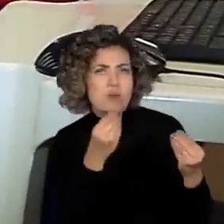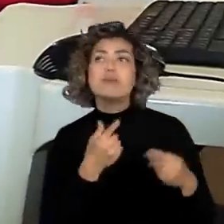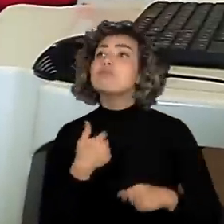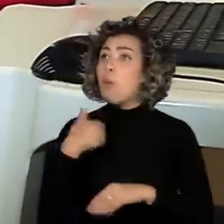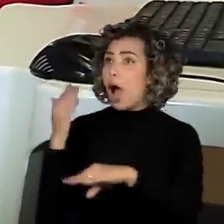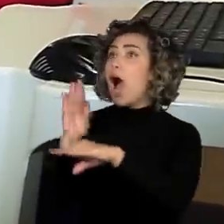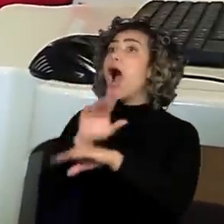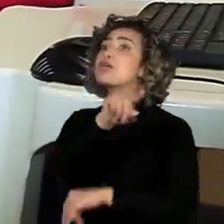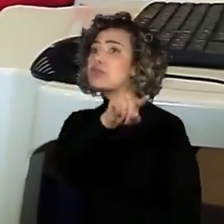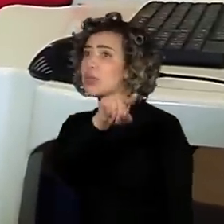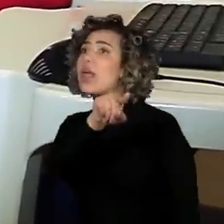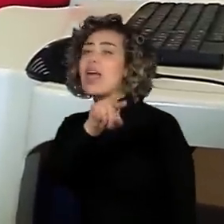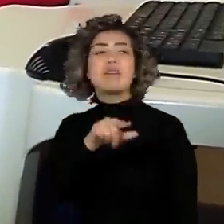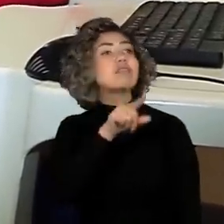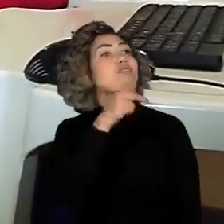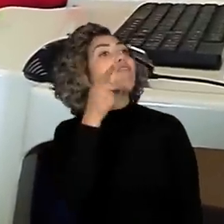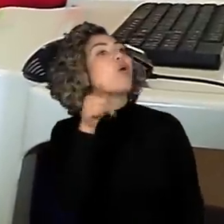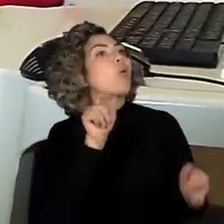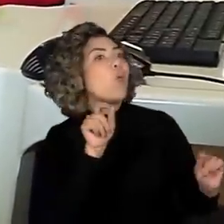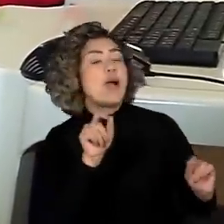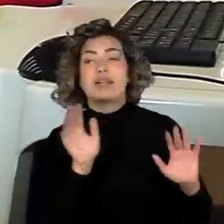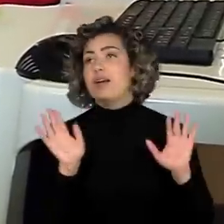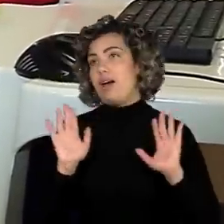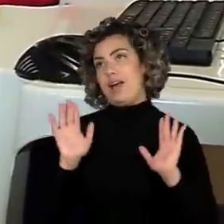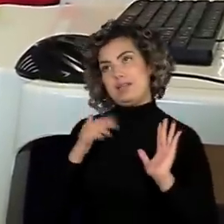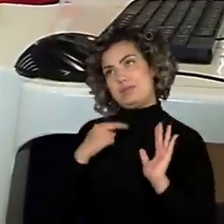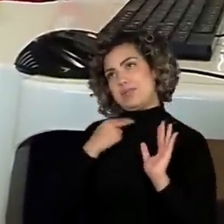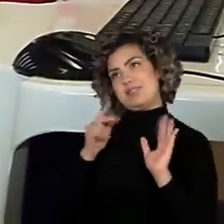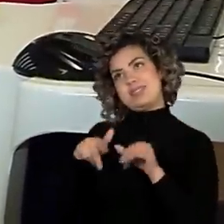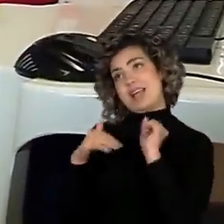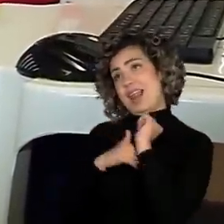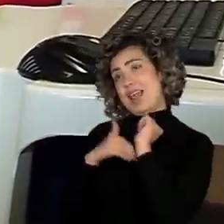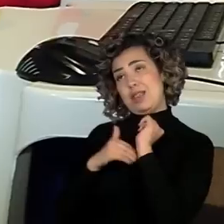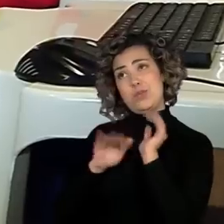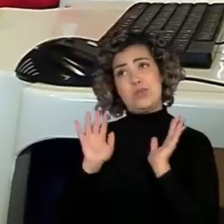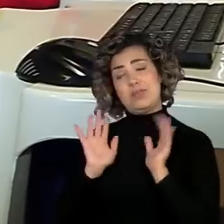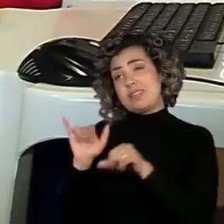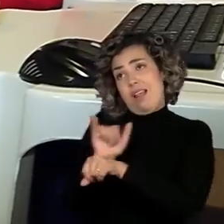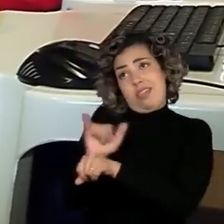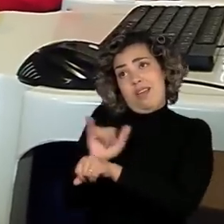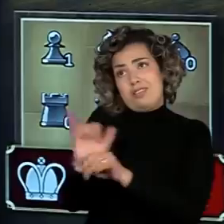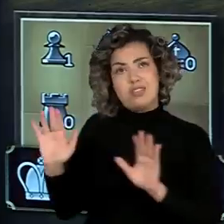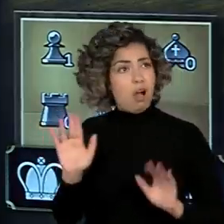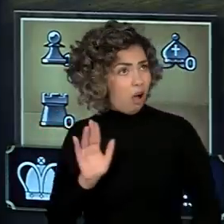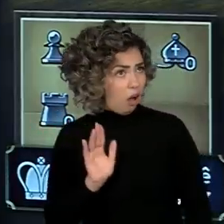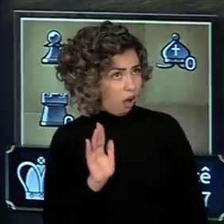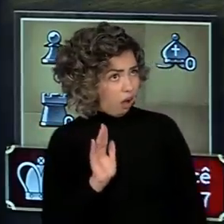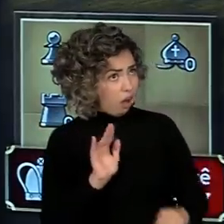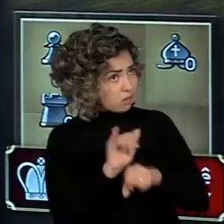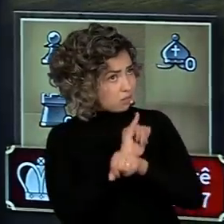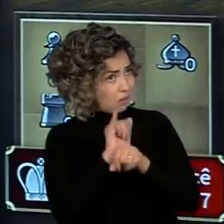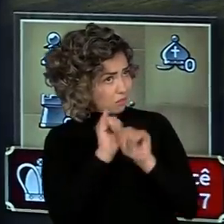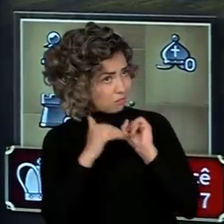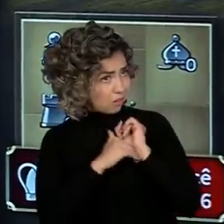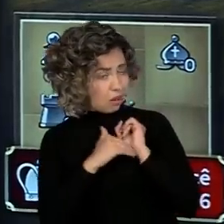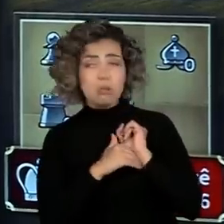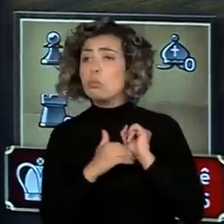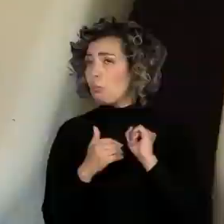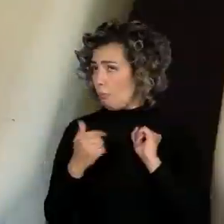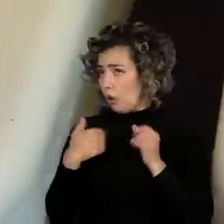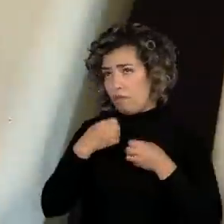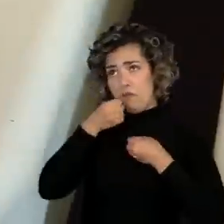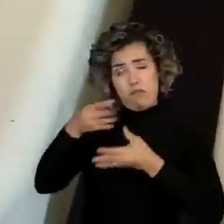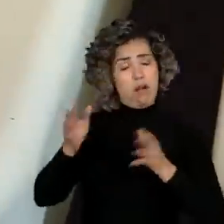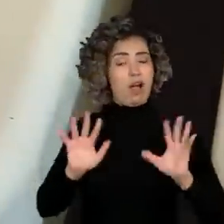ali, ó. O você falou para ele? Eu não posso falar, é a técnica. Ah, é secreta? É secreta. Tudo bem, esse